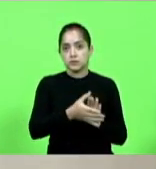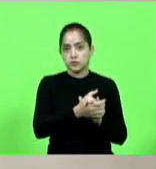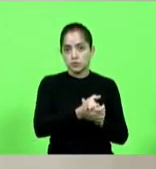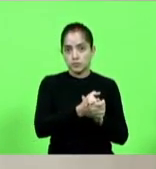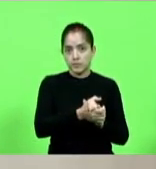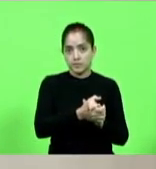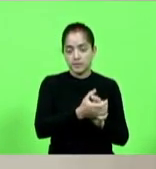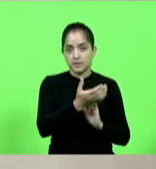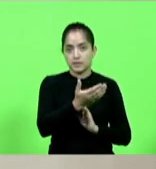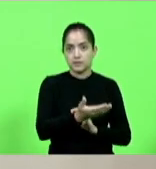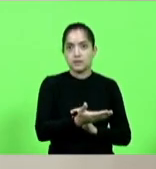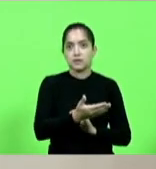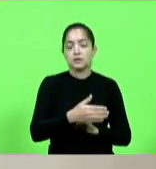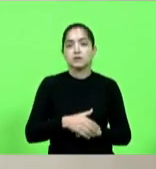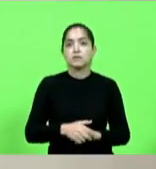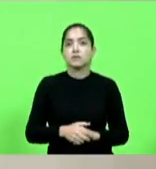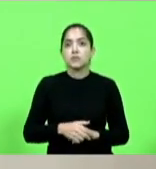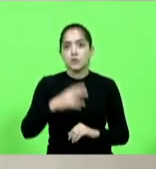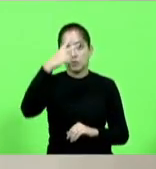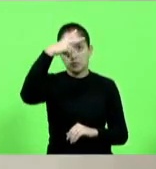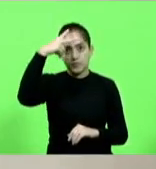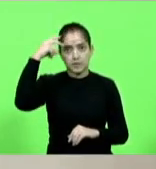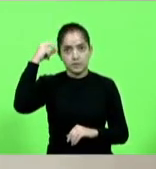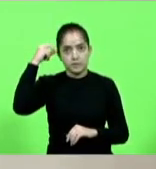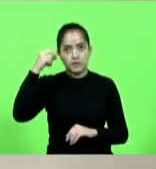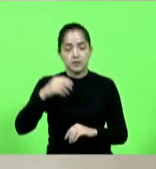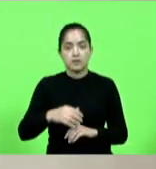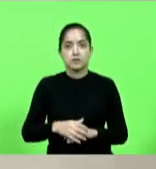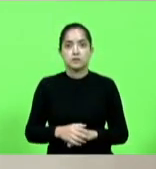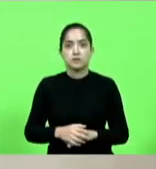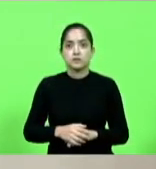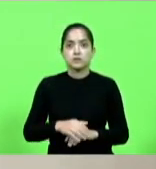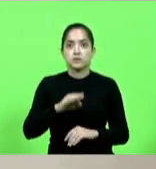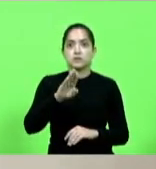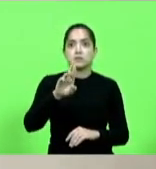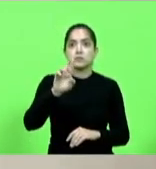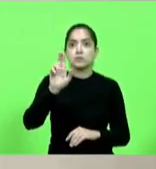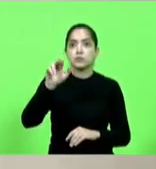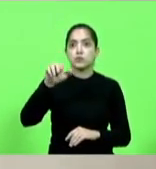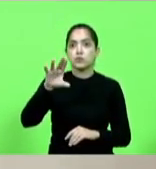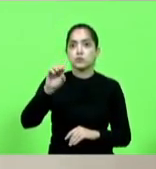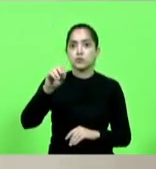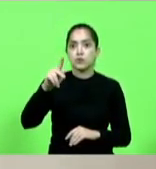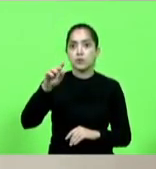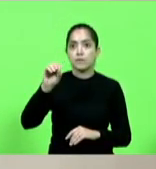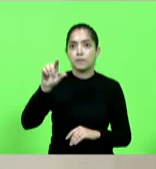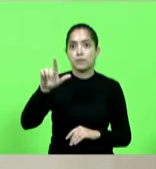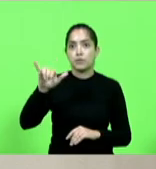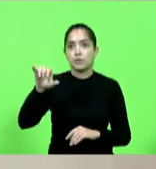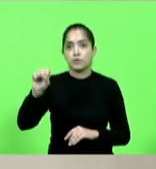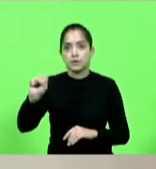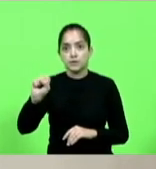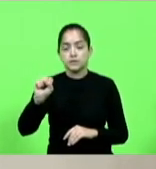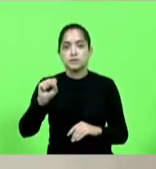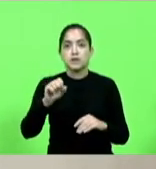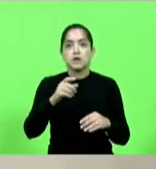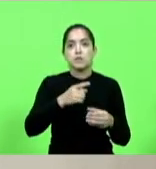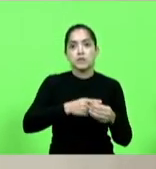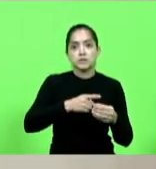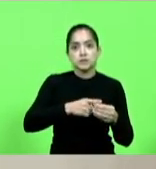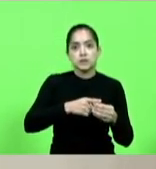momento o prefeito de Brunópolis que é uma cidade ao lado de